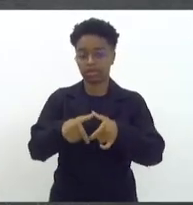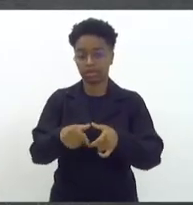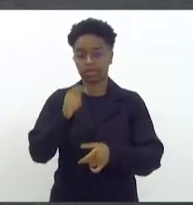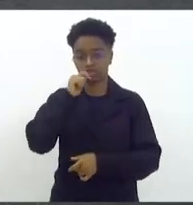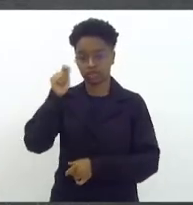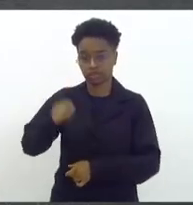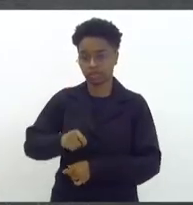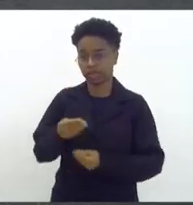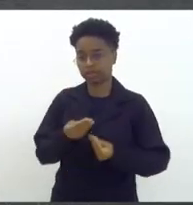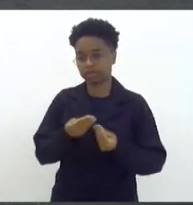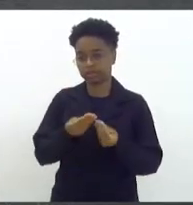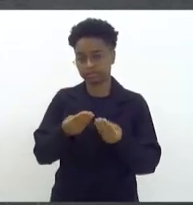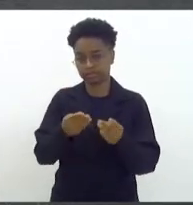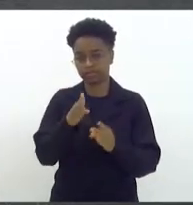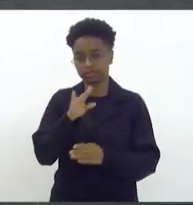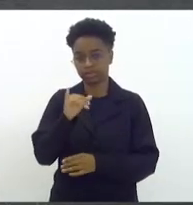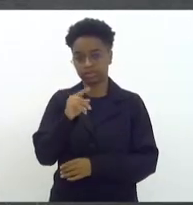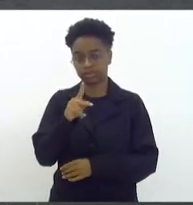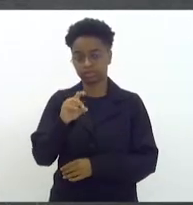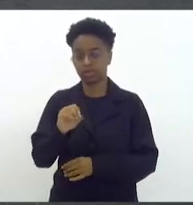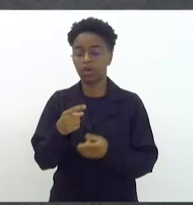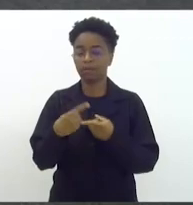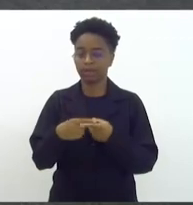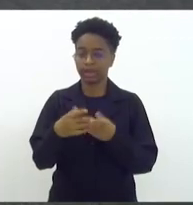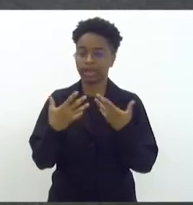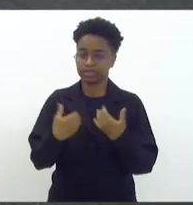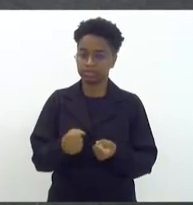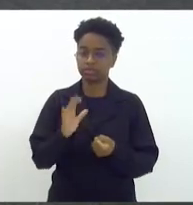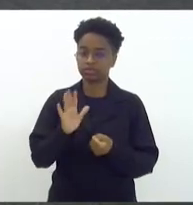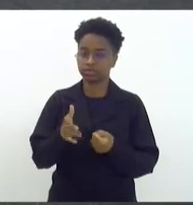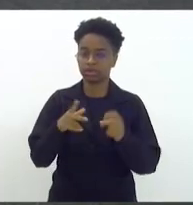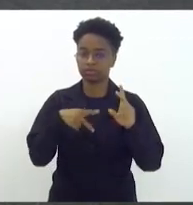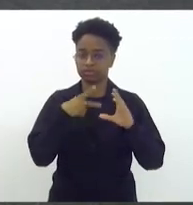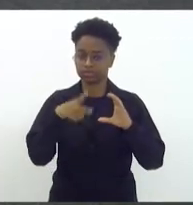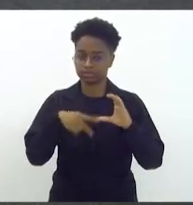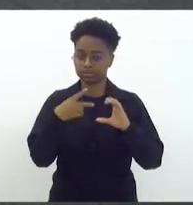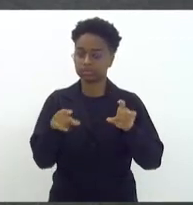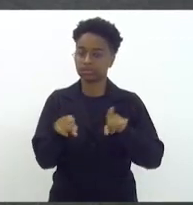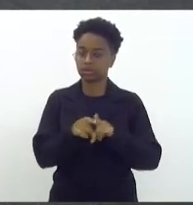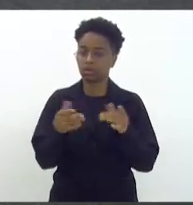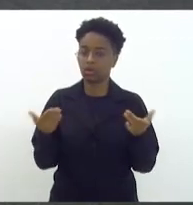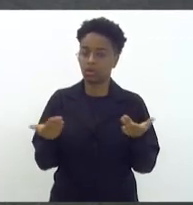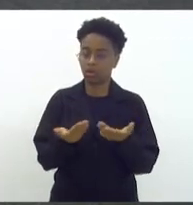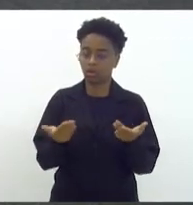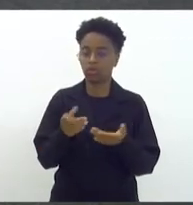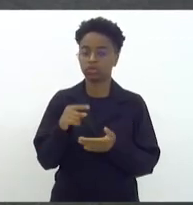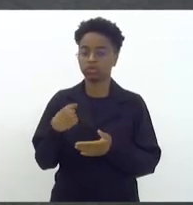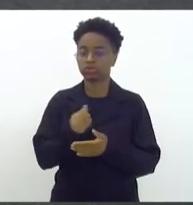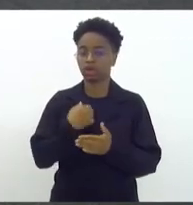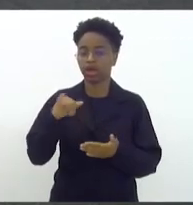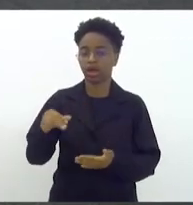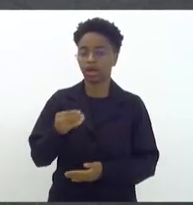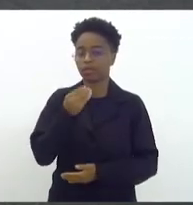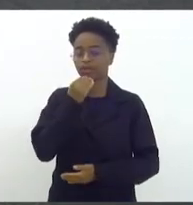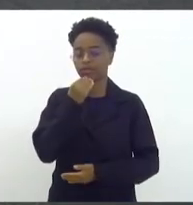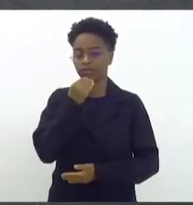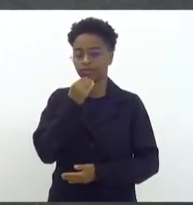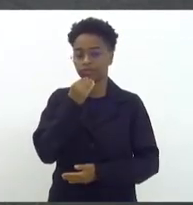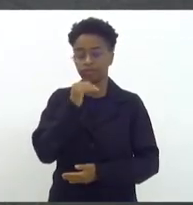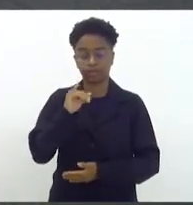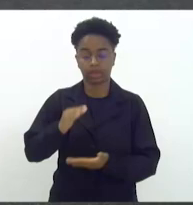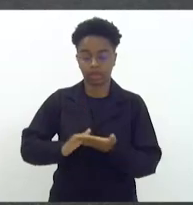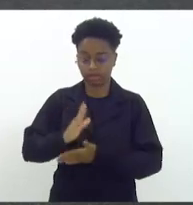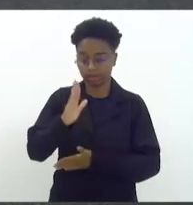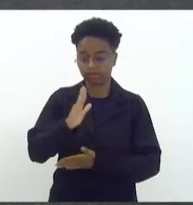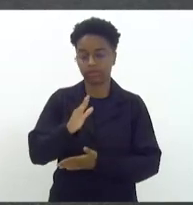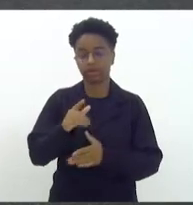foi... Já recebeu a medalha Pedro Ernesto da Câmara Municipal do Rio de Janeiro e hoje tivemos a oportunidade de aprovar a medalha Tiradentes para Bispo Abner. queria